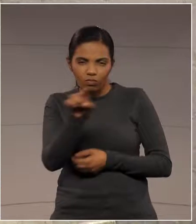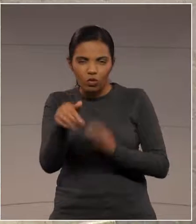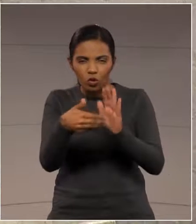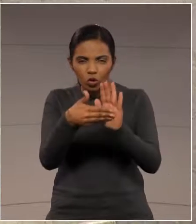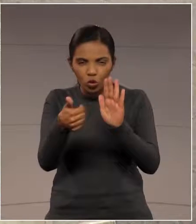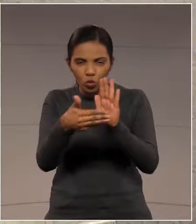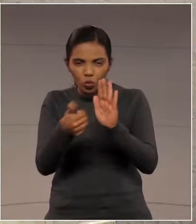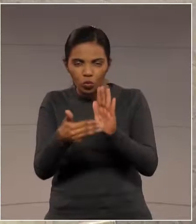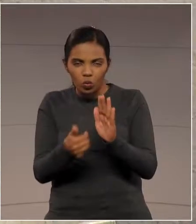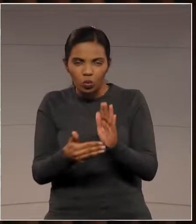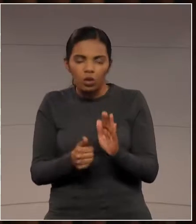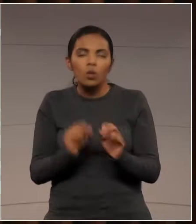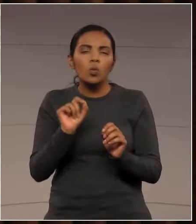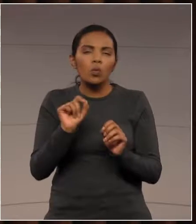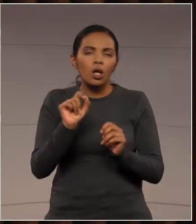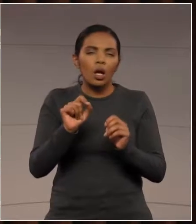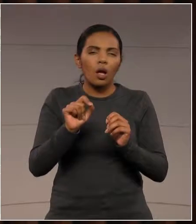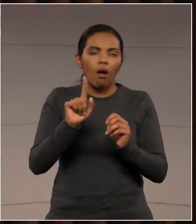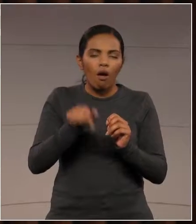programas sociais.